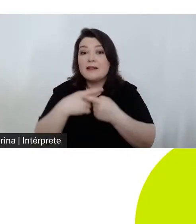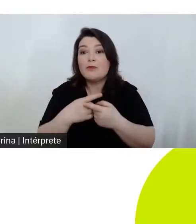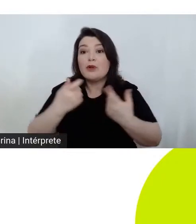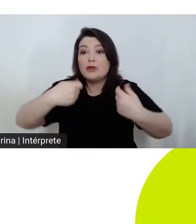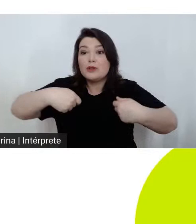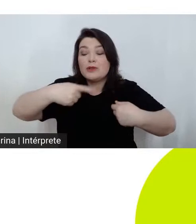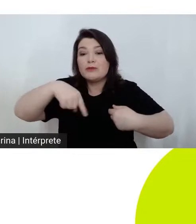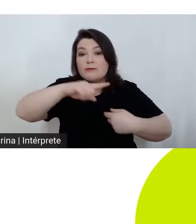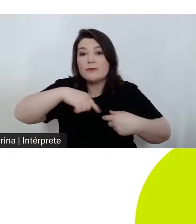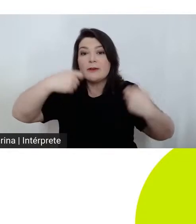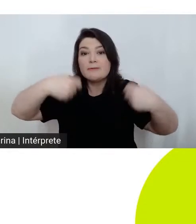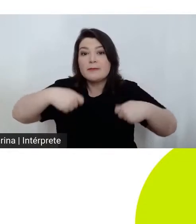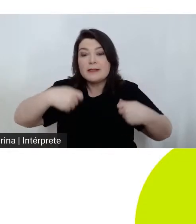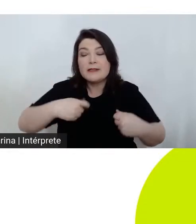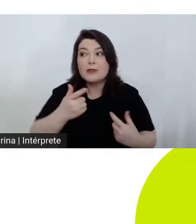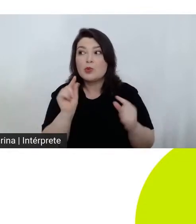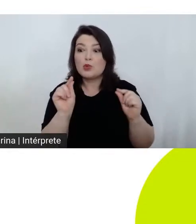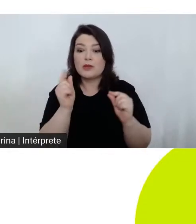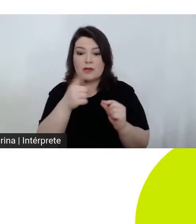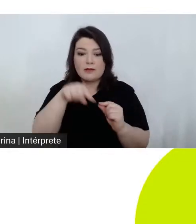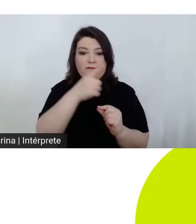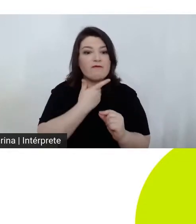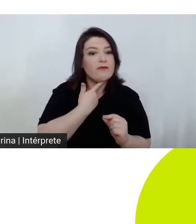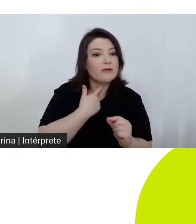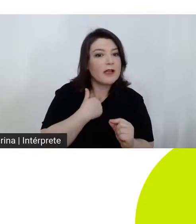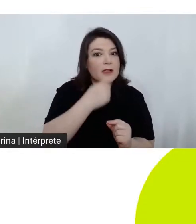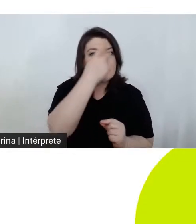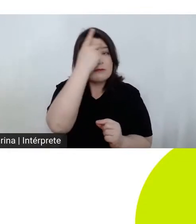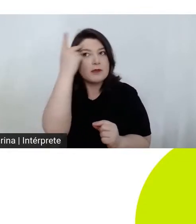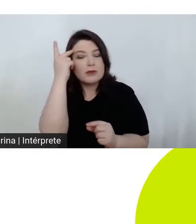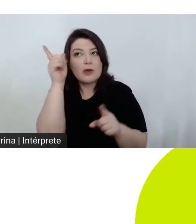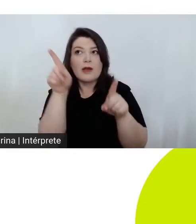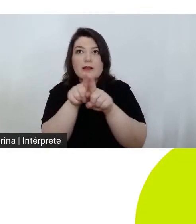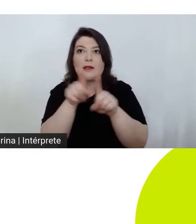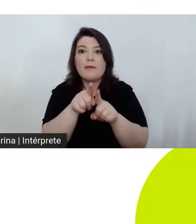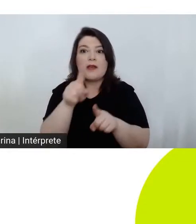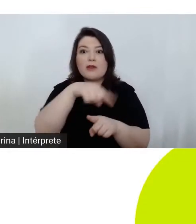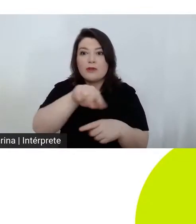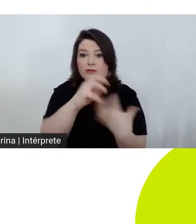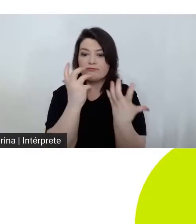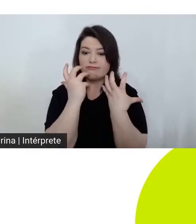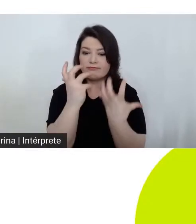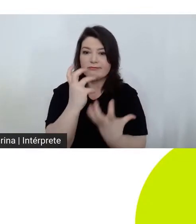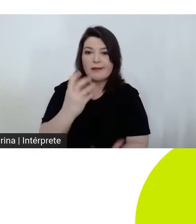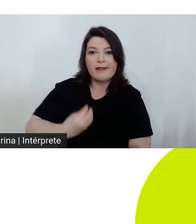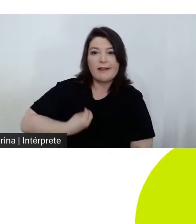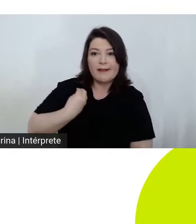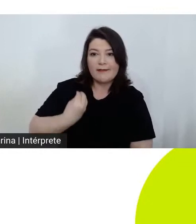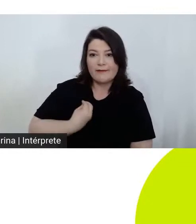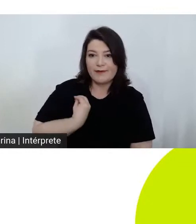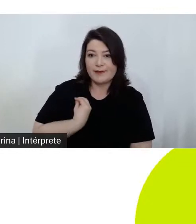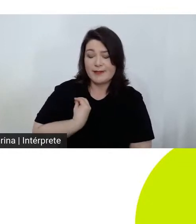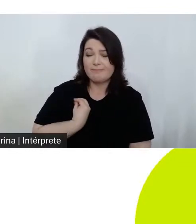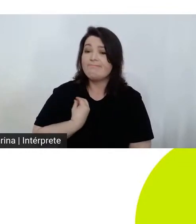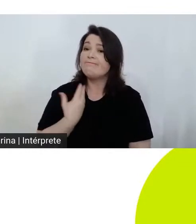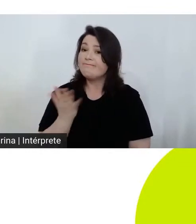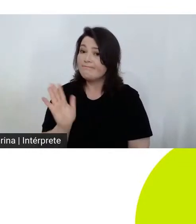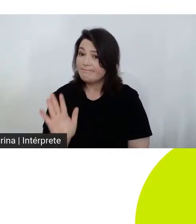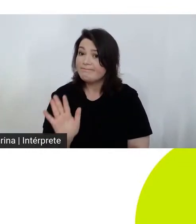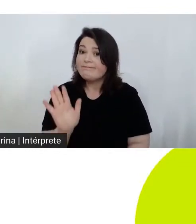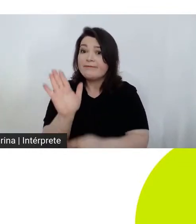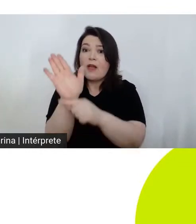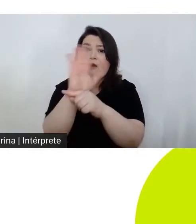almejamos como pessoa e para a nossa vida. No entanto, joias brutas escancaram